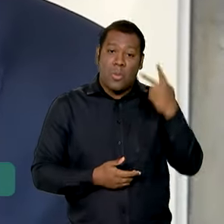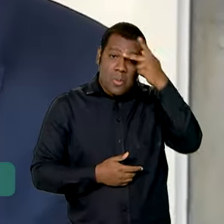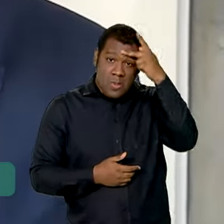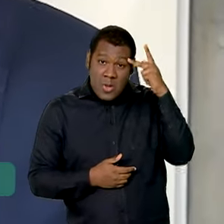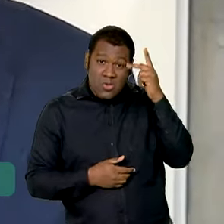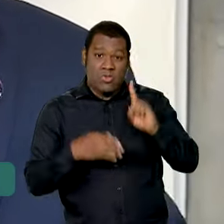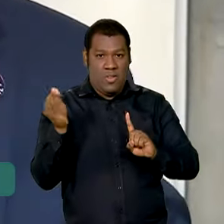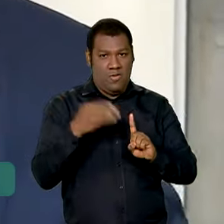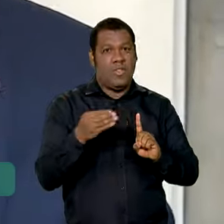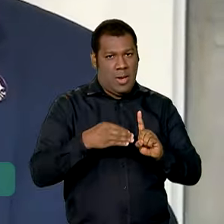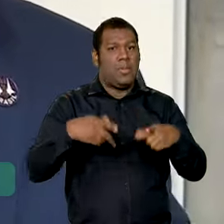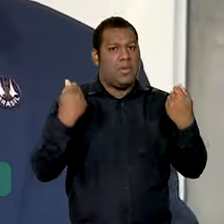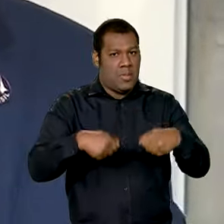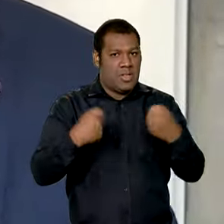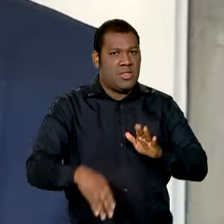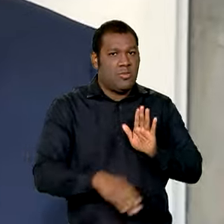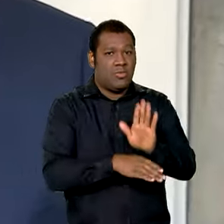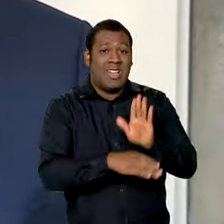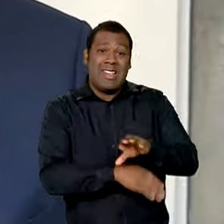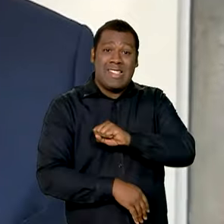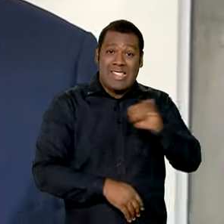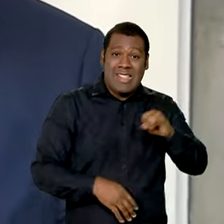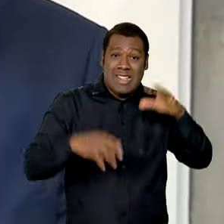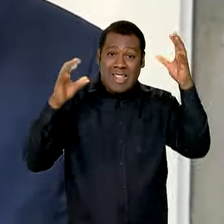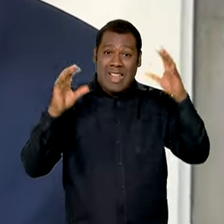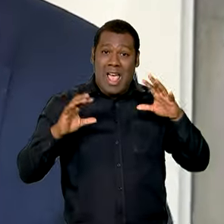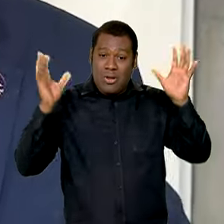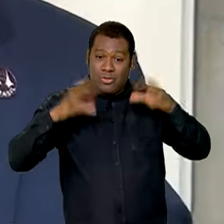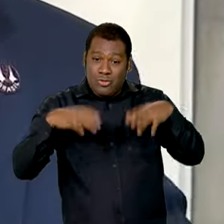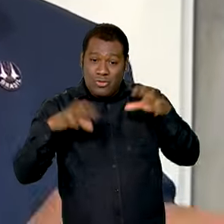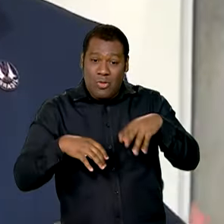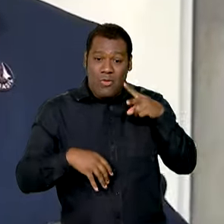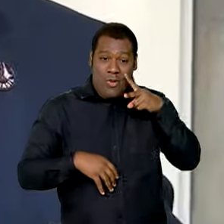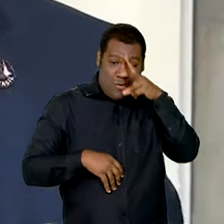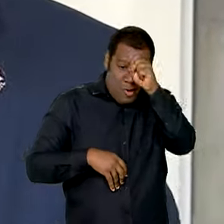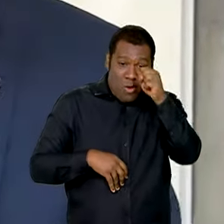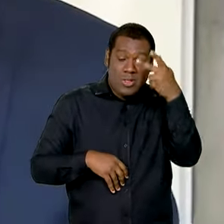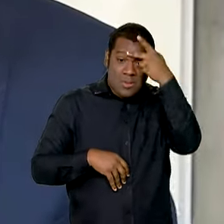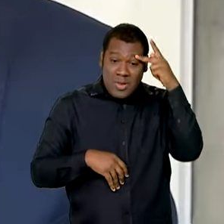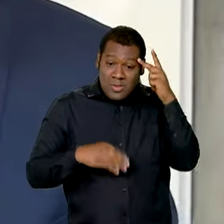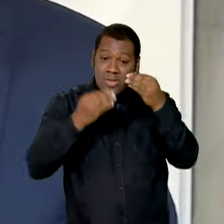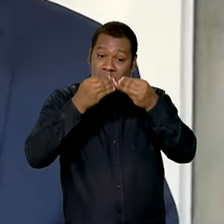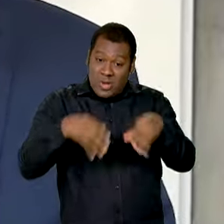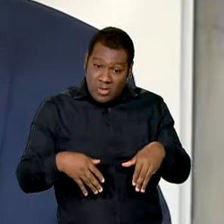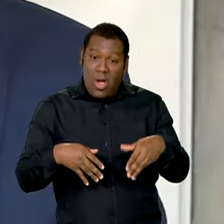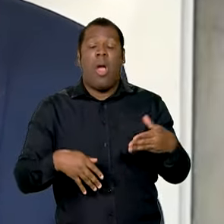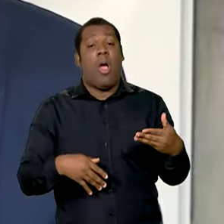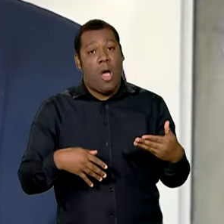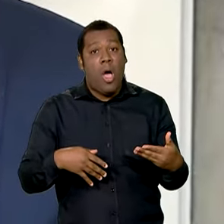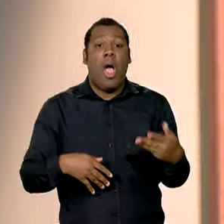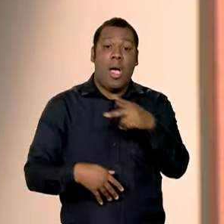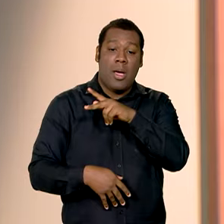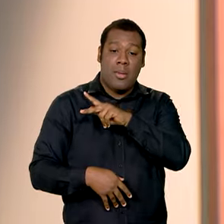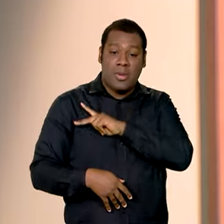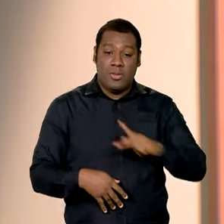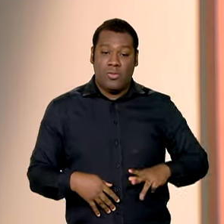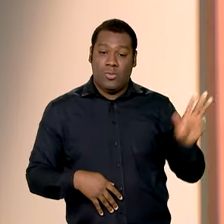precisam desses momentos de enchente, de seca. E assim o presidente Lula autorizou a liberação.